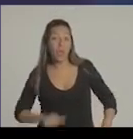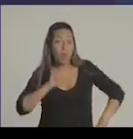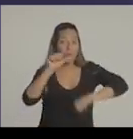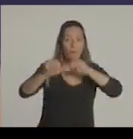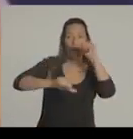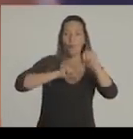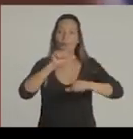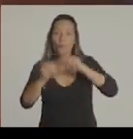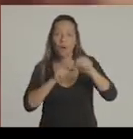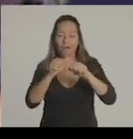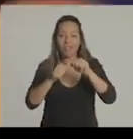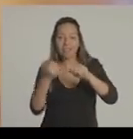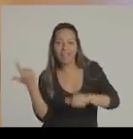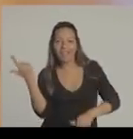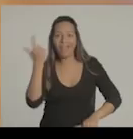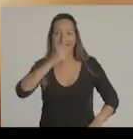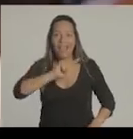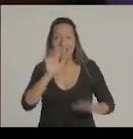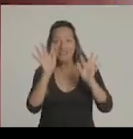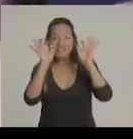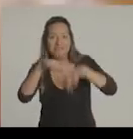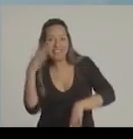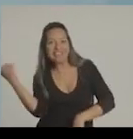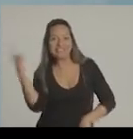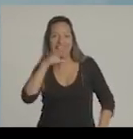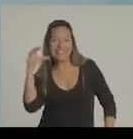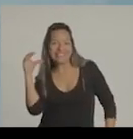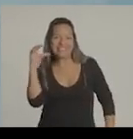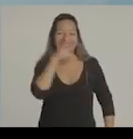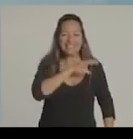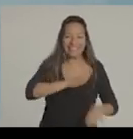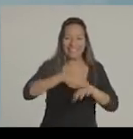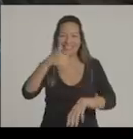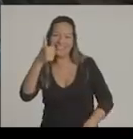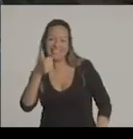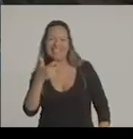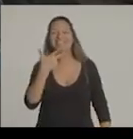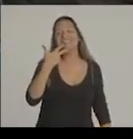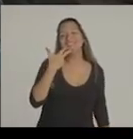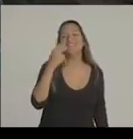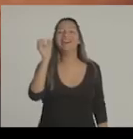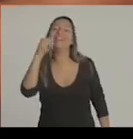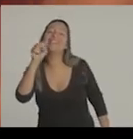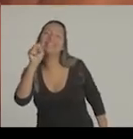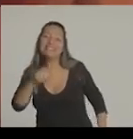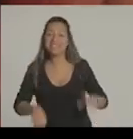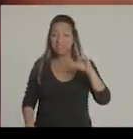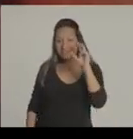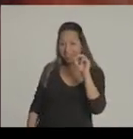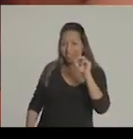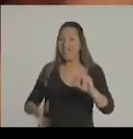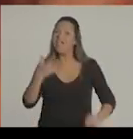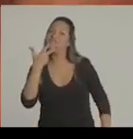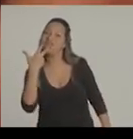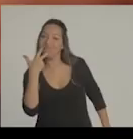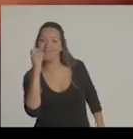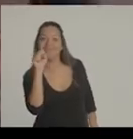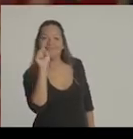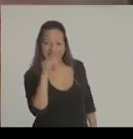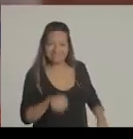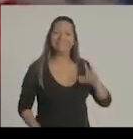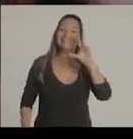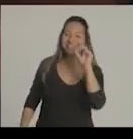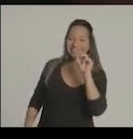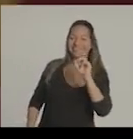De virada é mais gostosa, é no final que a coisa esquenta. Diga sim, 50. Diga sim, 50.